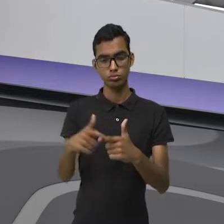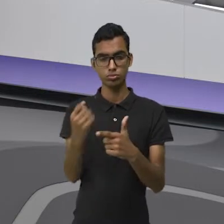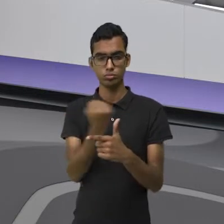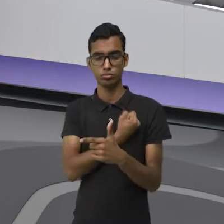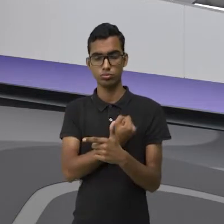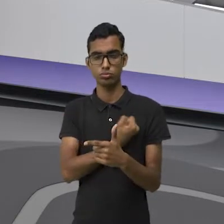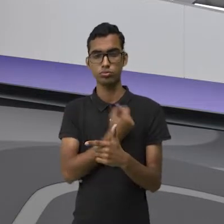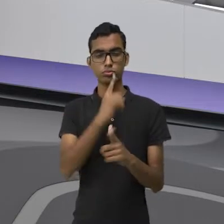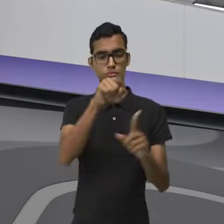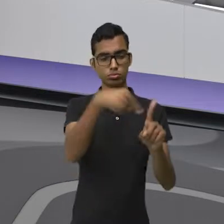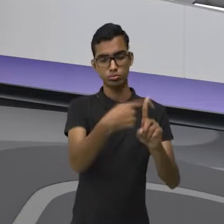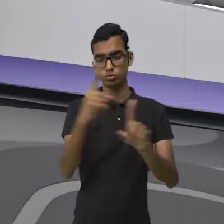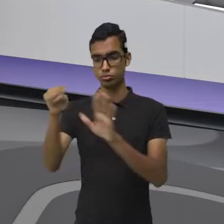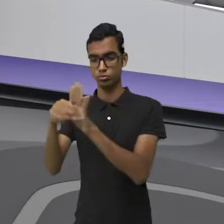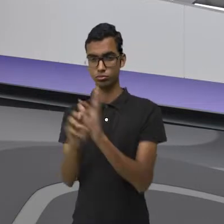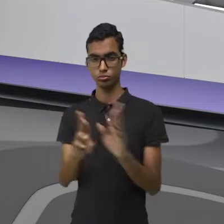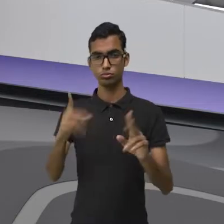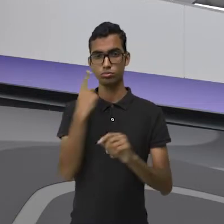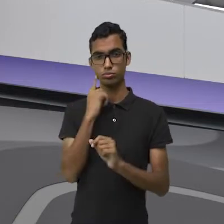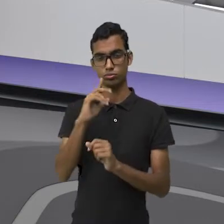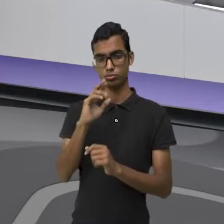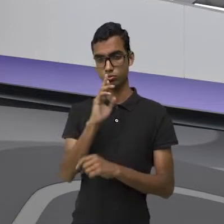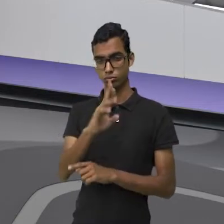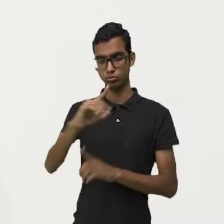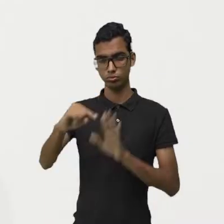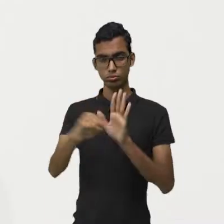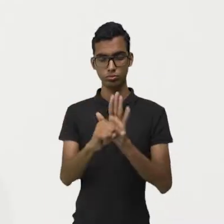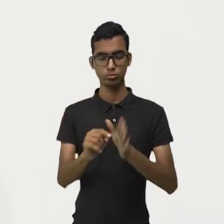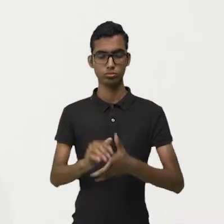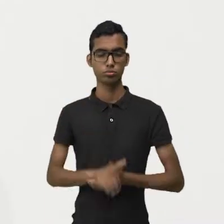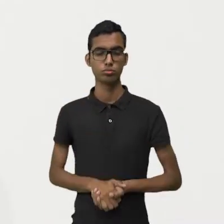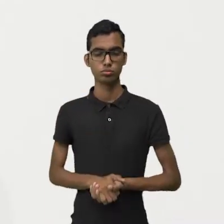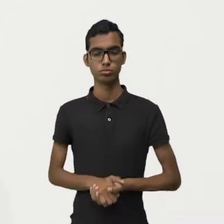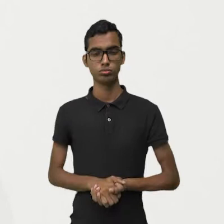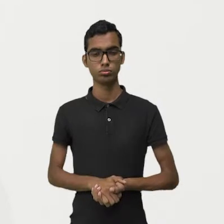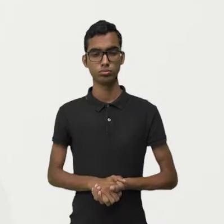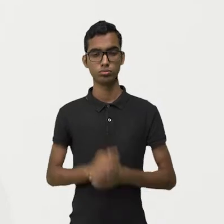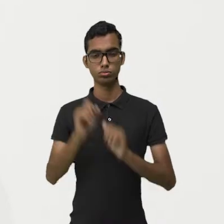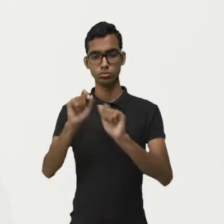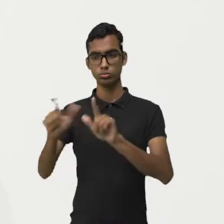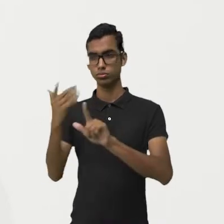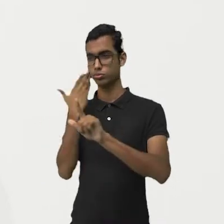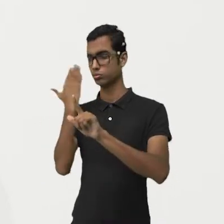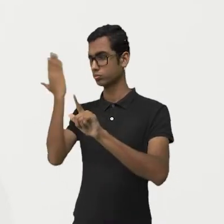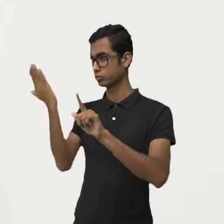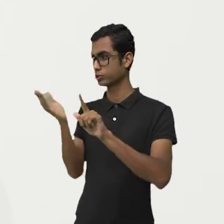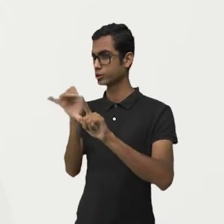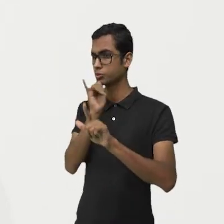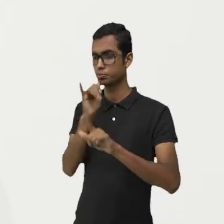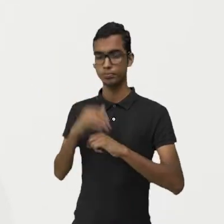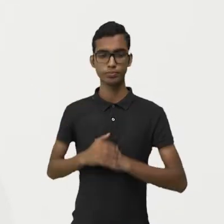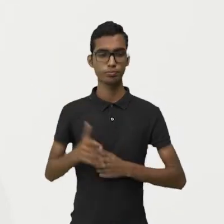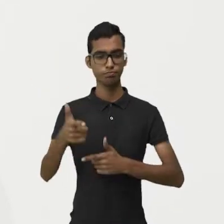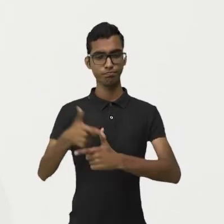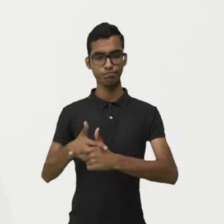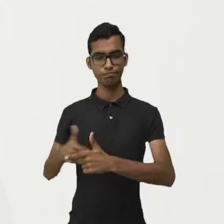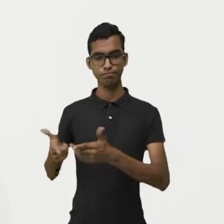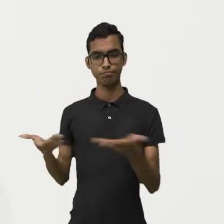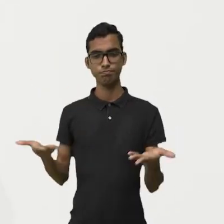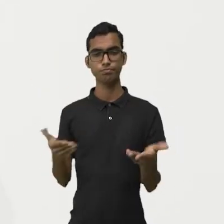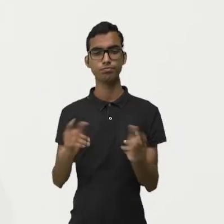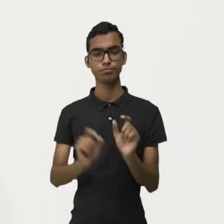negativo. Não importando a ordem. Vejamos no nosso próximo quadro. Exemplos, então vamos dividir